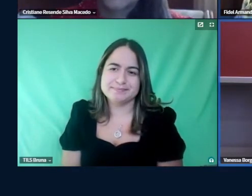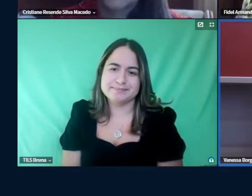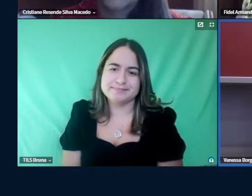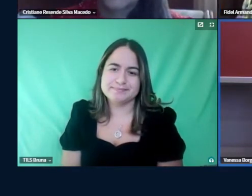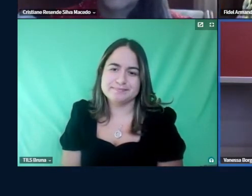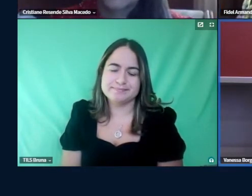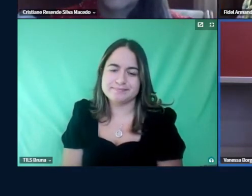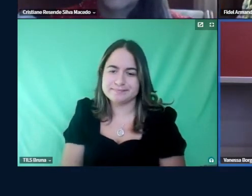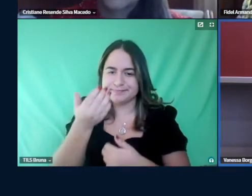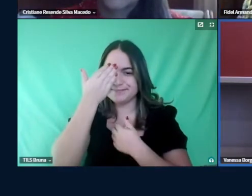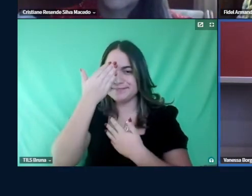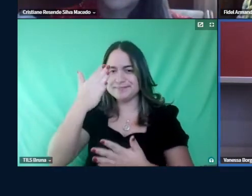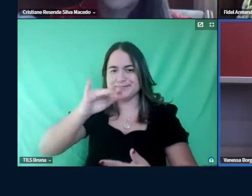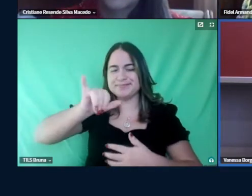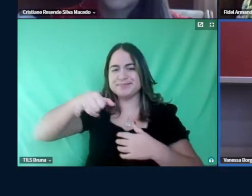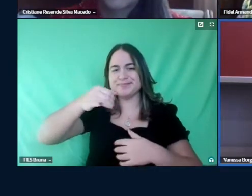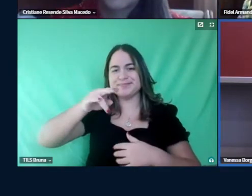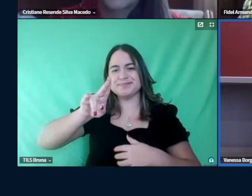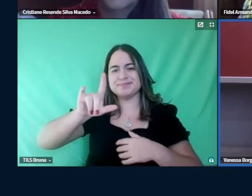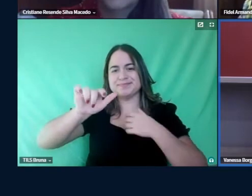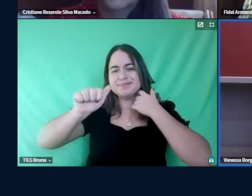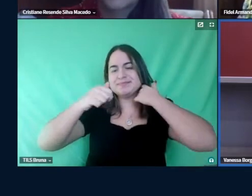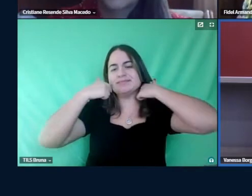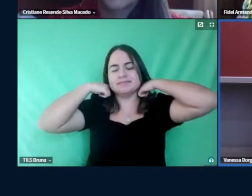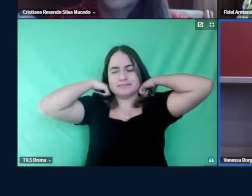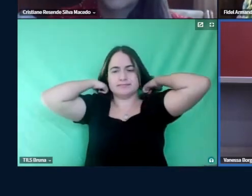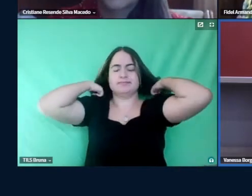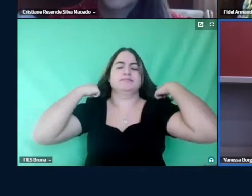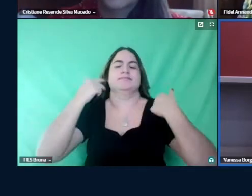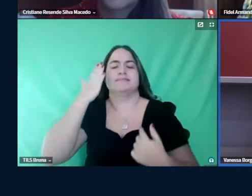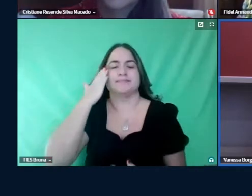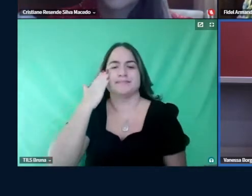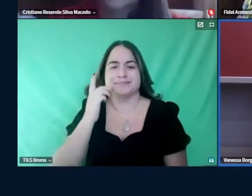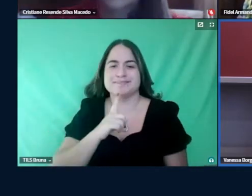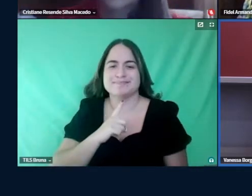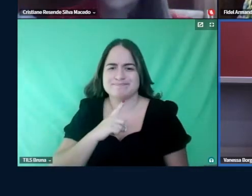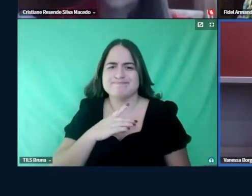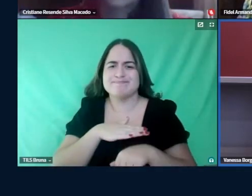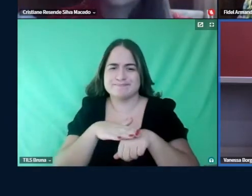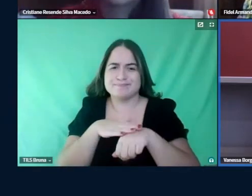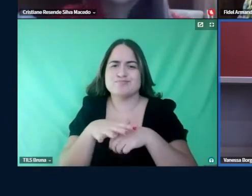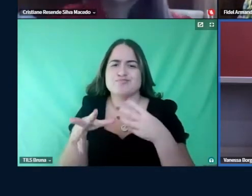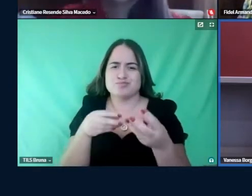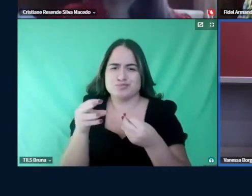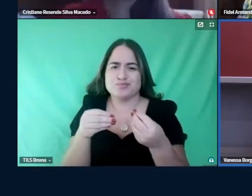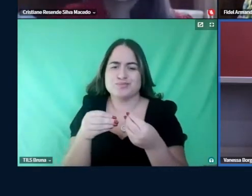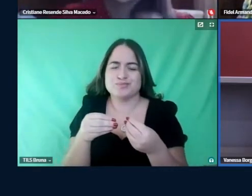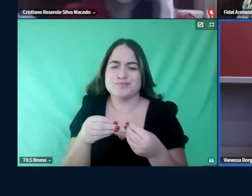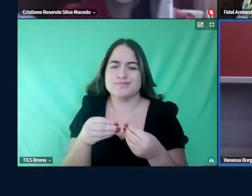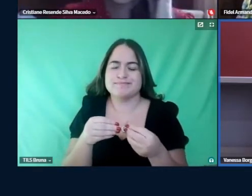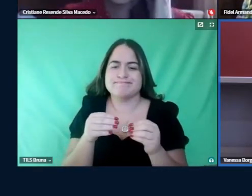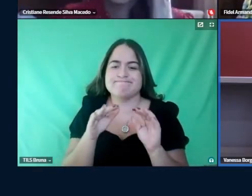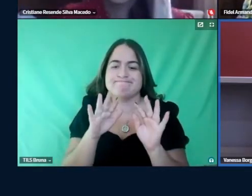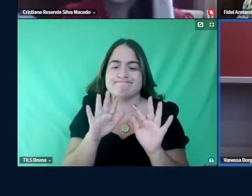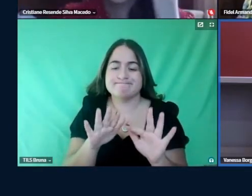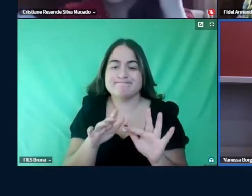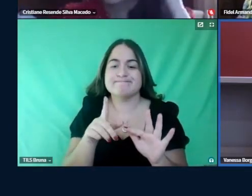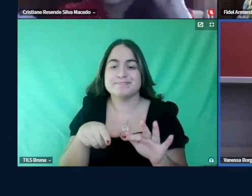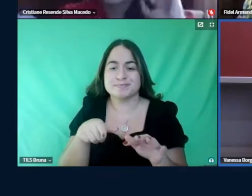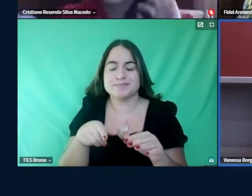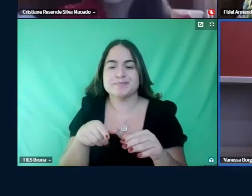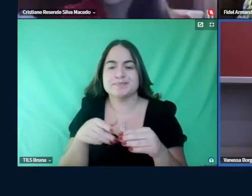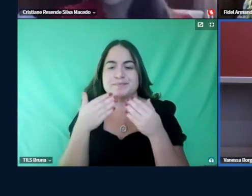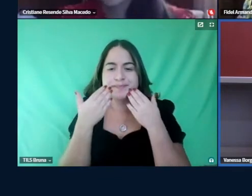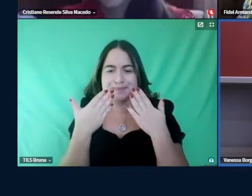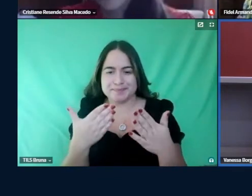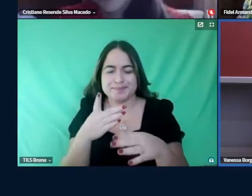Obrigada, Juliana, obrigada, eu sei que a gente teria muito, muito mais para conversar, mas aí também é uma defesa de mestrado,